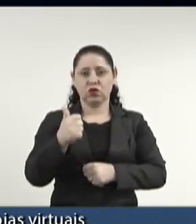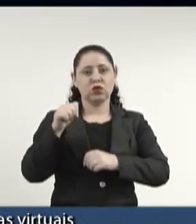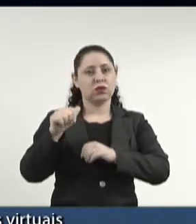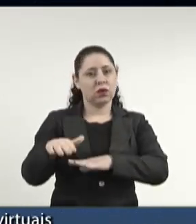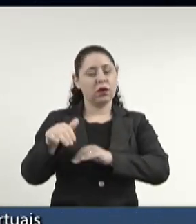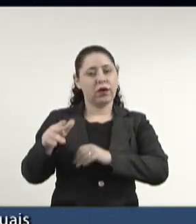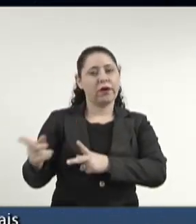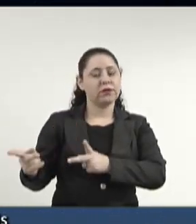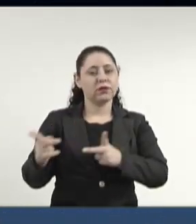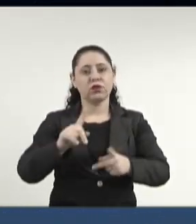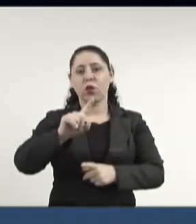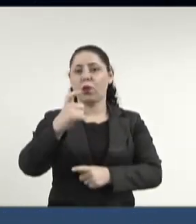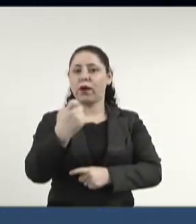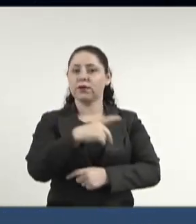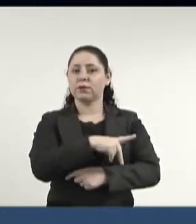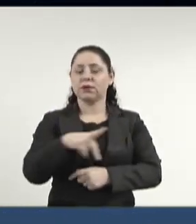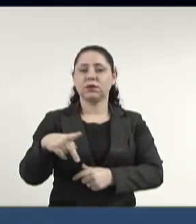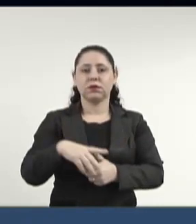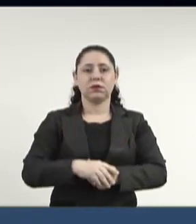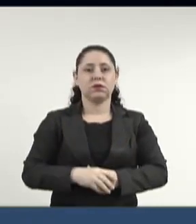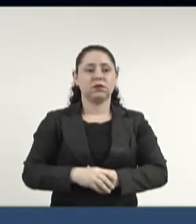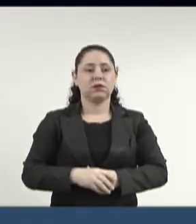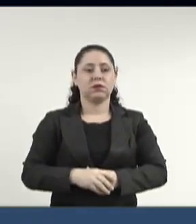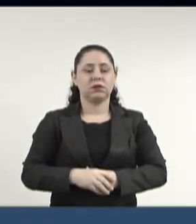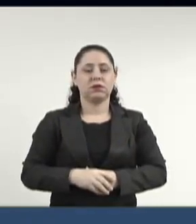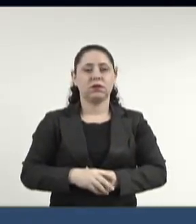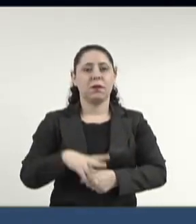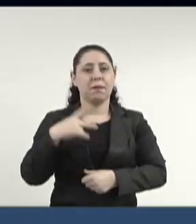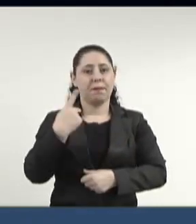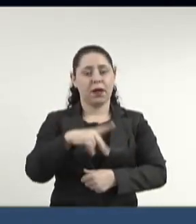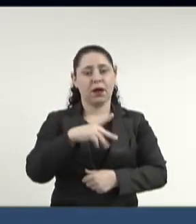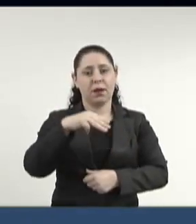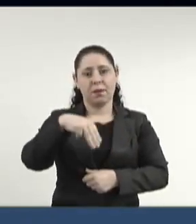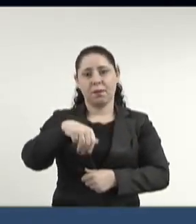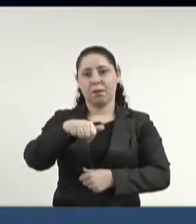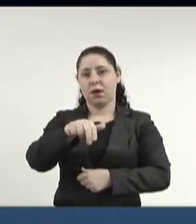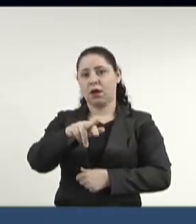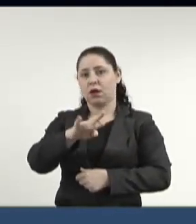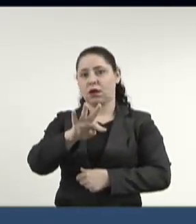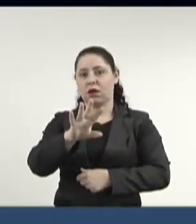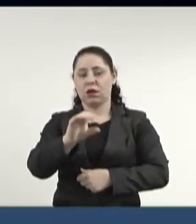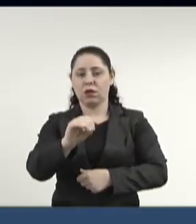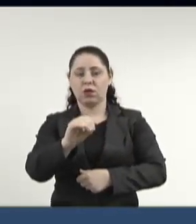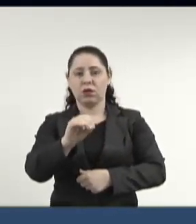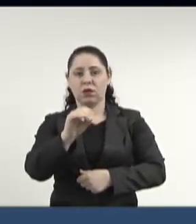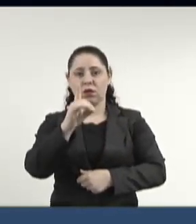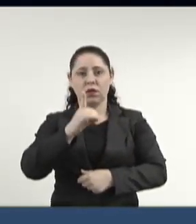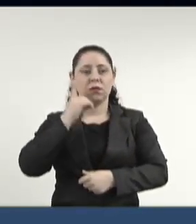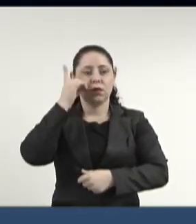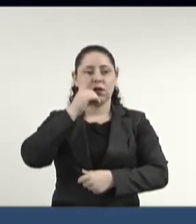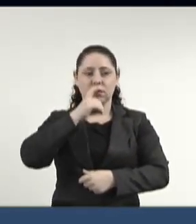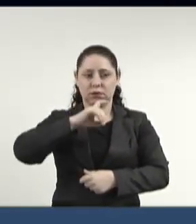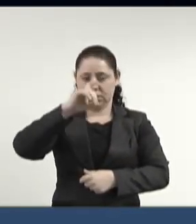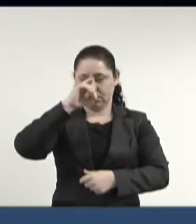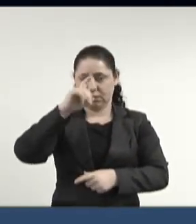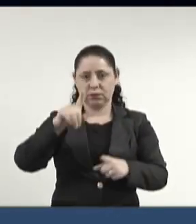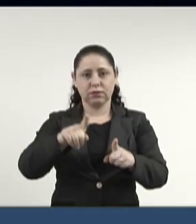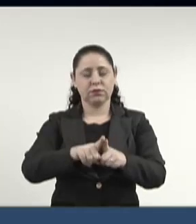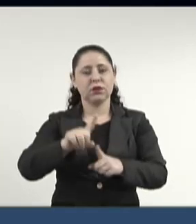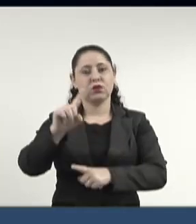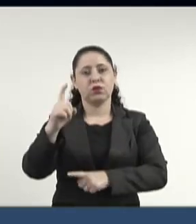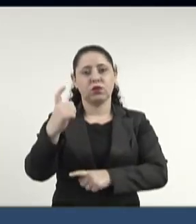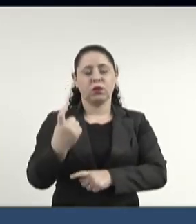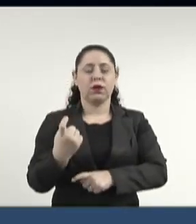do ex-presidente, e aí vai ser ex-presidente do Paraguai, Marito, deputado Zeca, e do